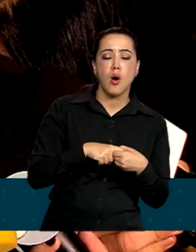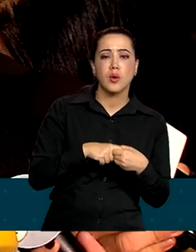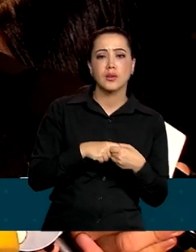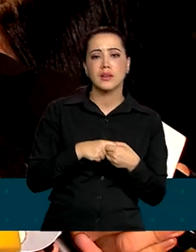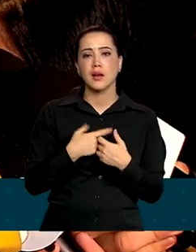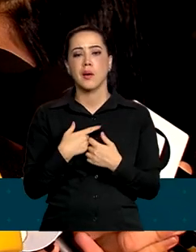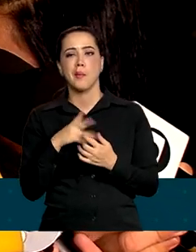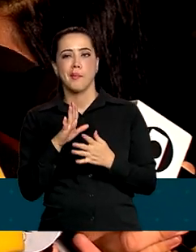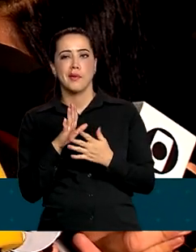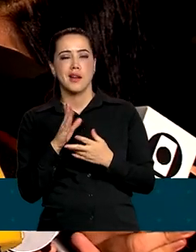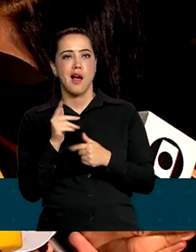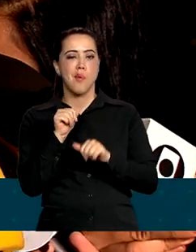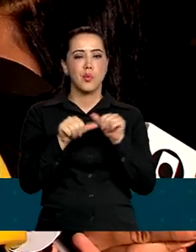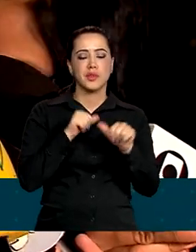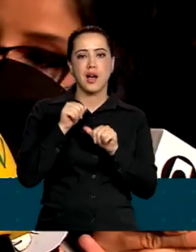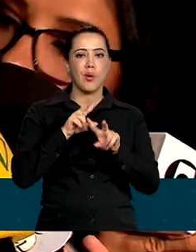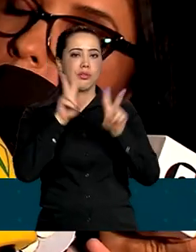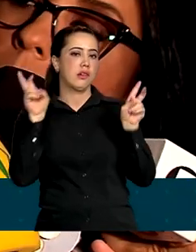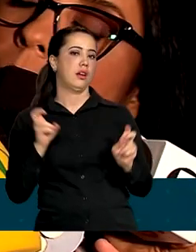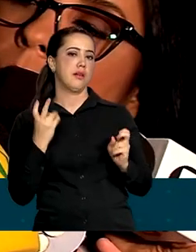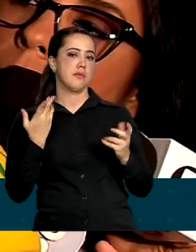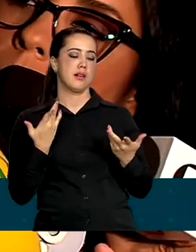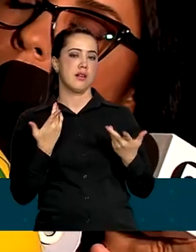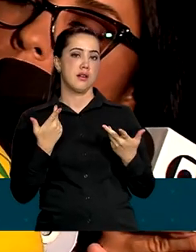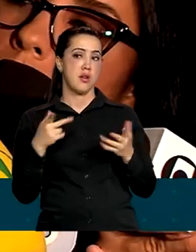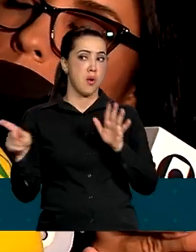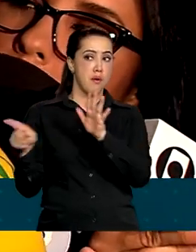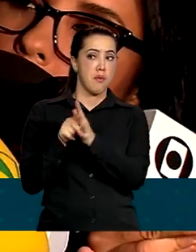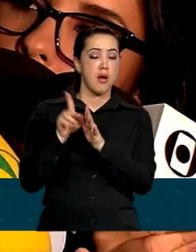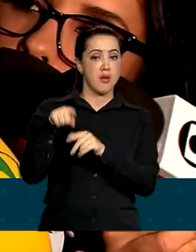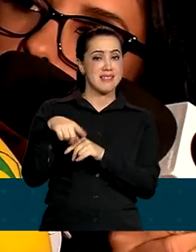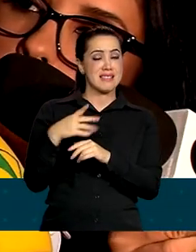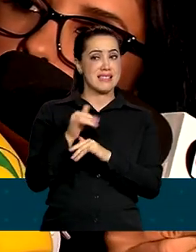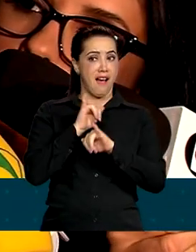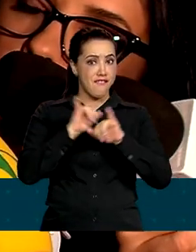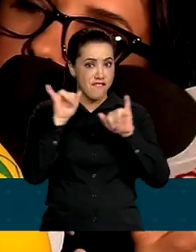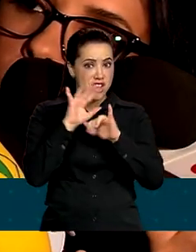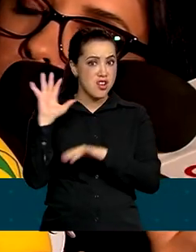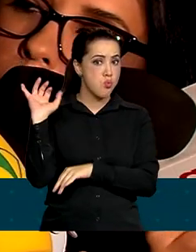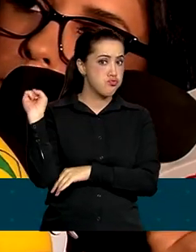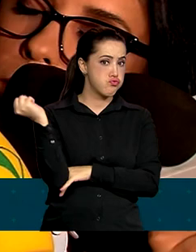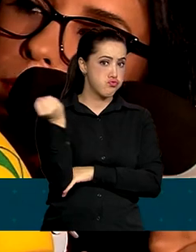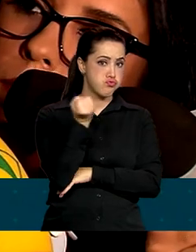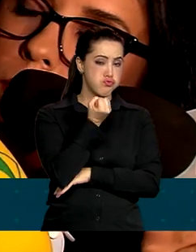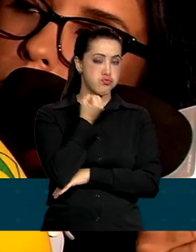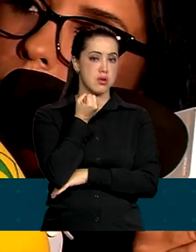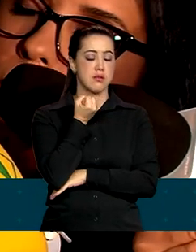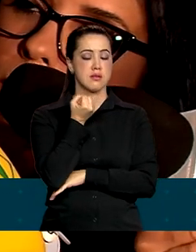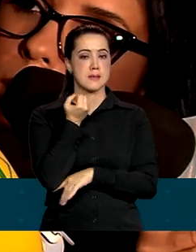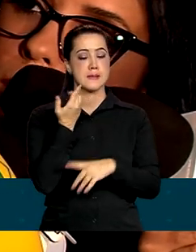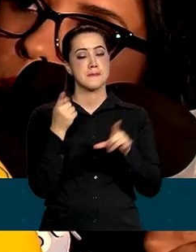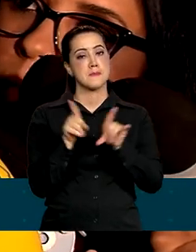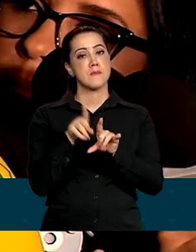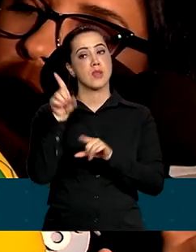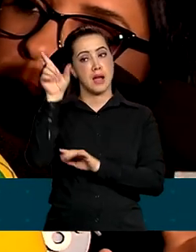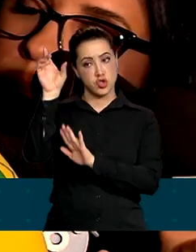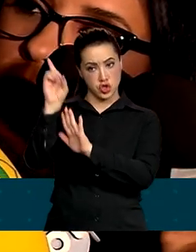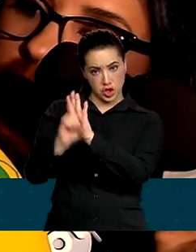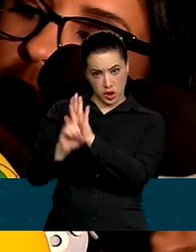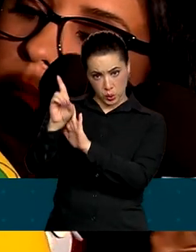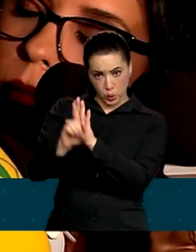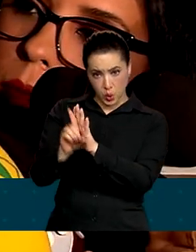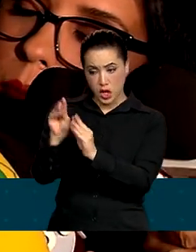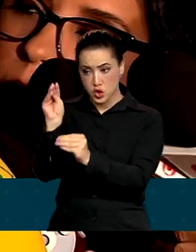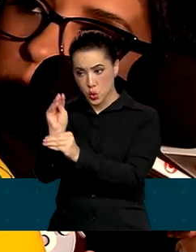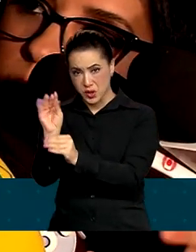desviar agora desse escândalo gravíssimo do seu diretor da agência de saúde, que foi afastado depois de